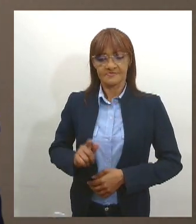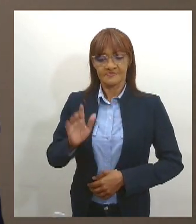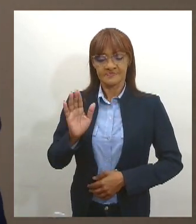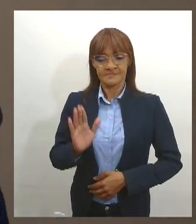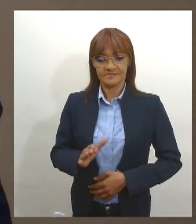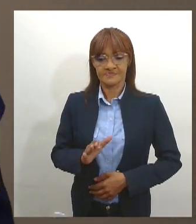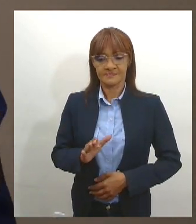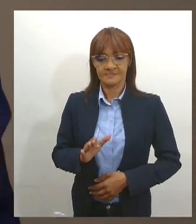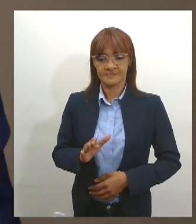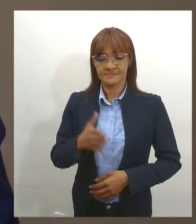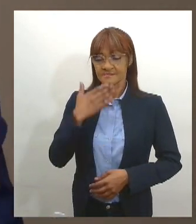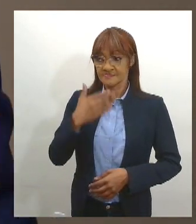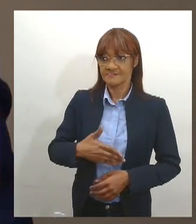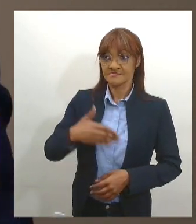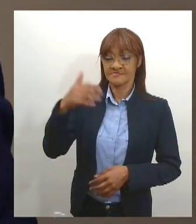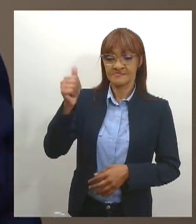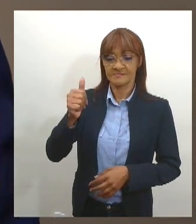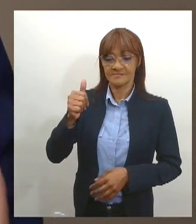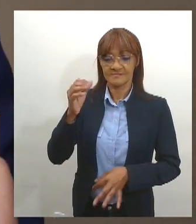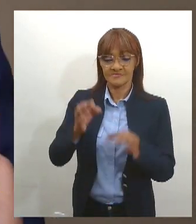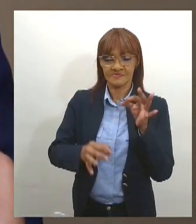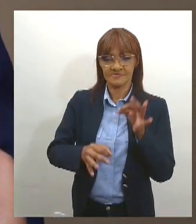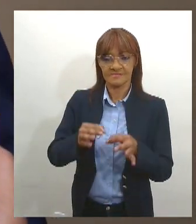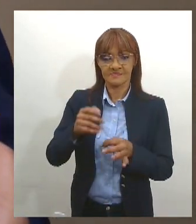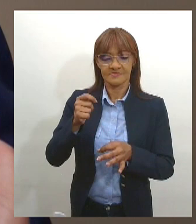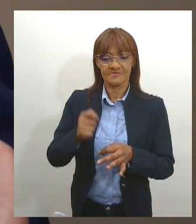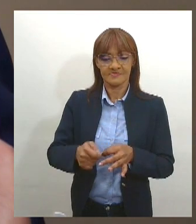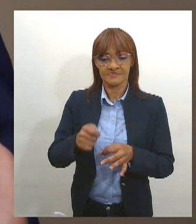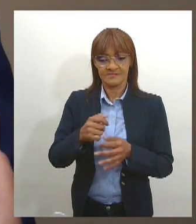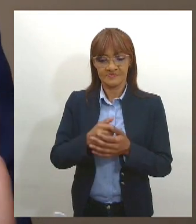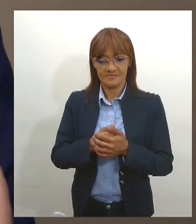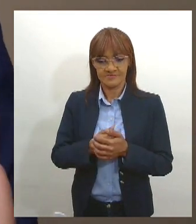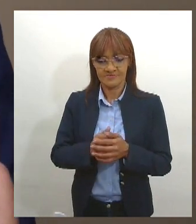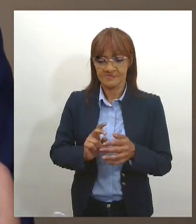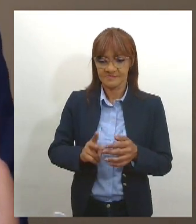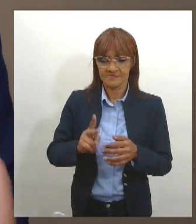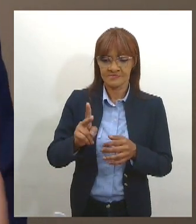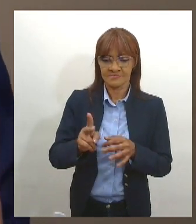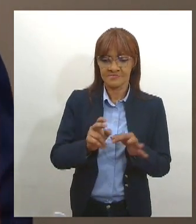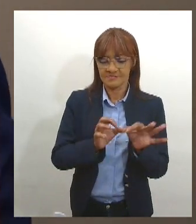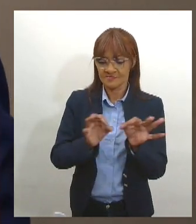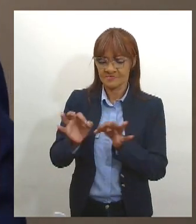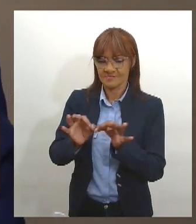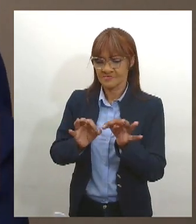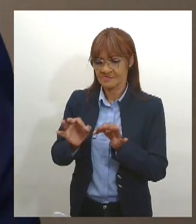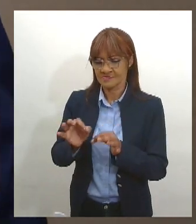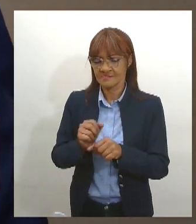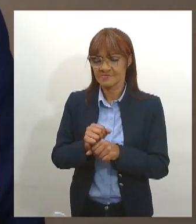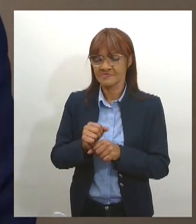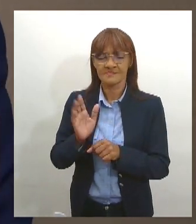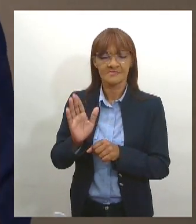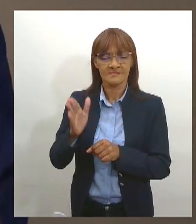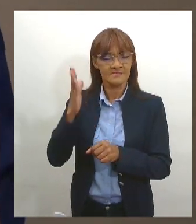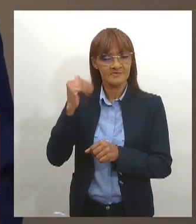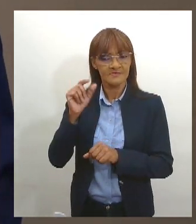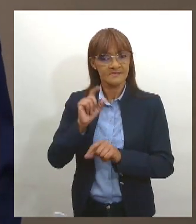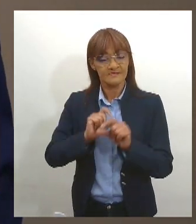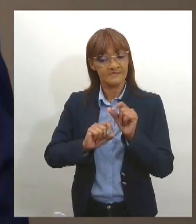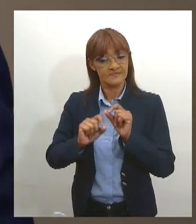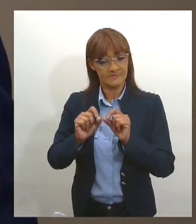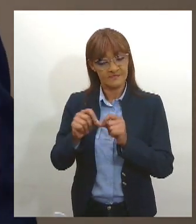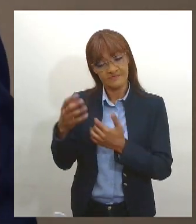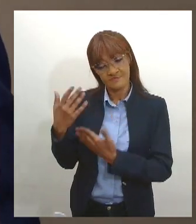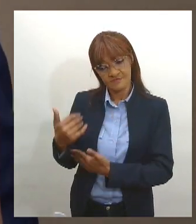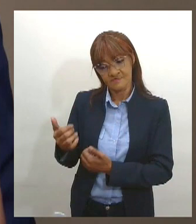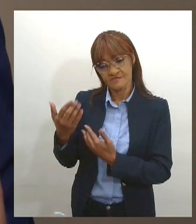ainda mais o Tribunal de Justiça vai dividir ainda mais os processos que já existem então a gente sabe que foi uma nomeação muito boa um nome jovem também que